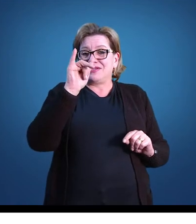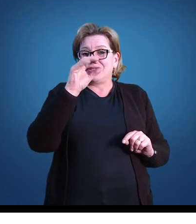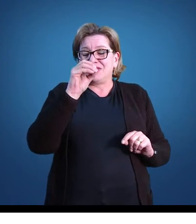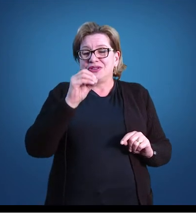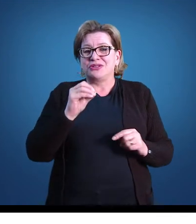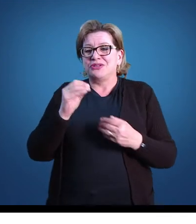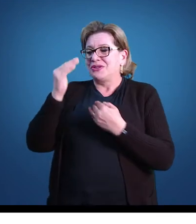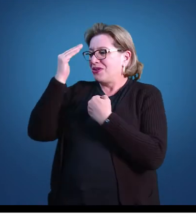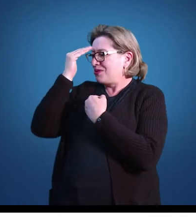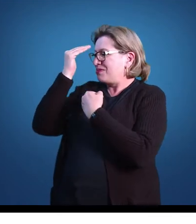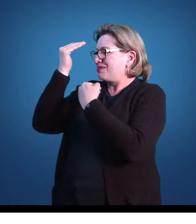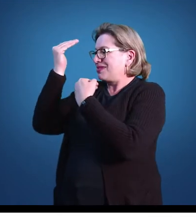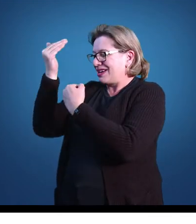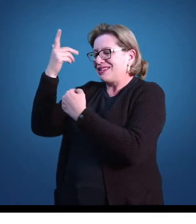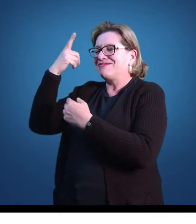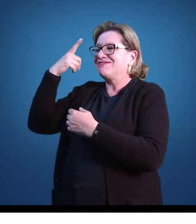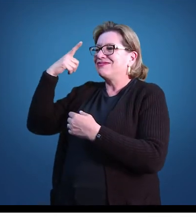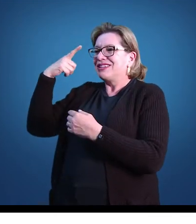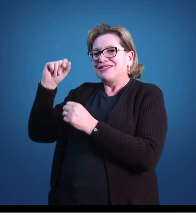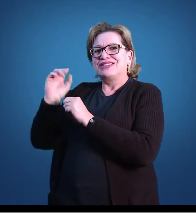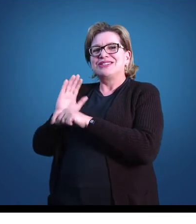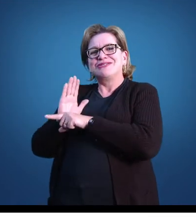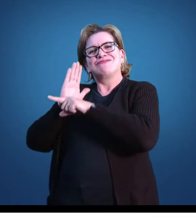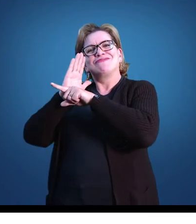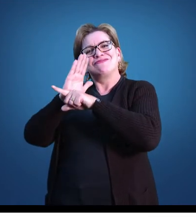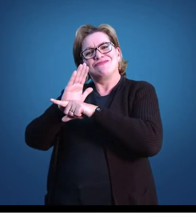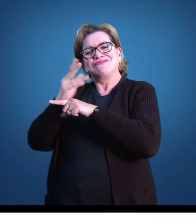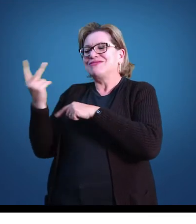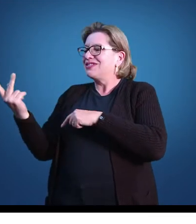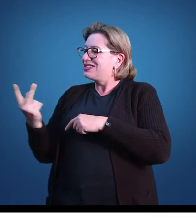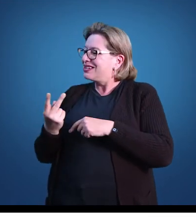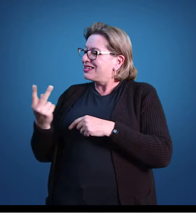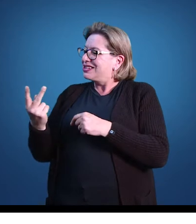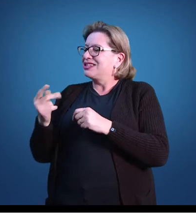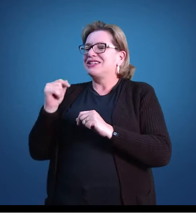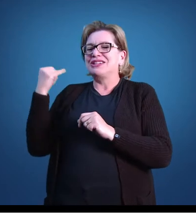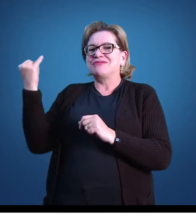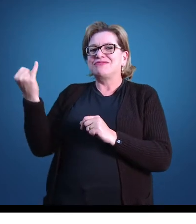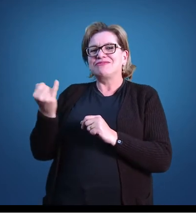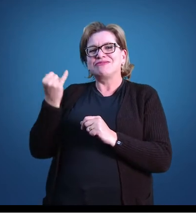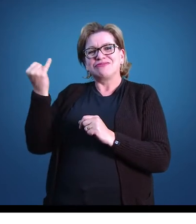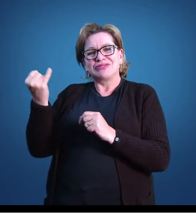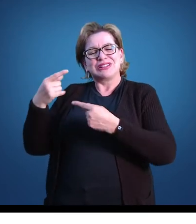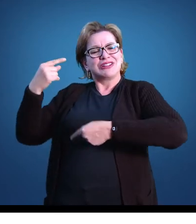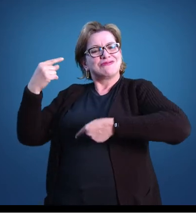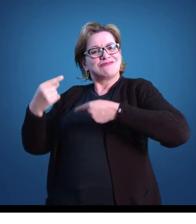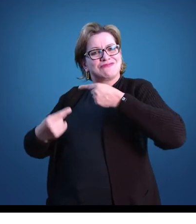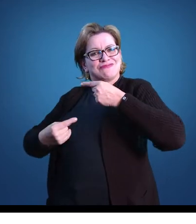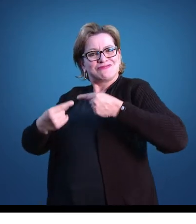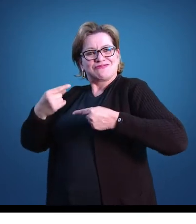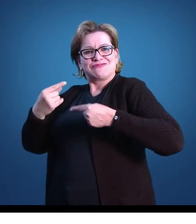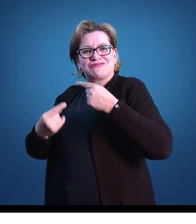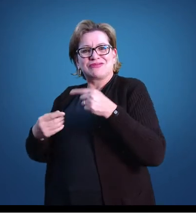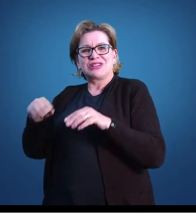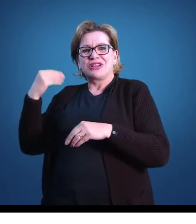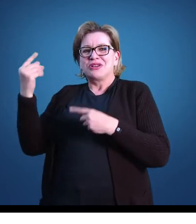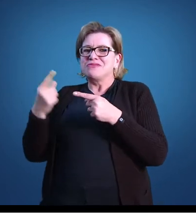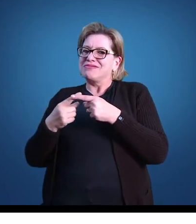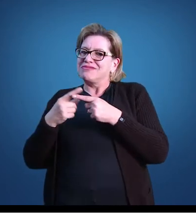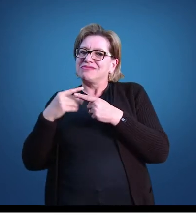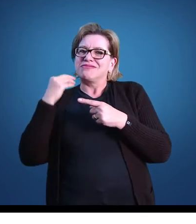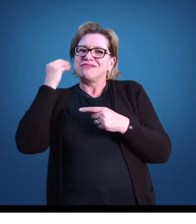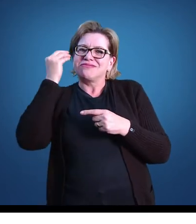obrigada, professoras. Agradeço mais uma vez pela contribuição de vocês. É muito importante que vocês tragam essas discussões a partir também das